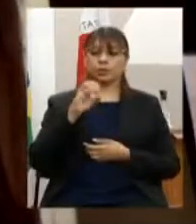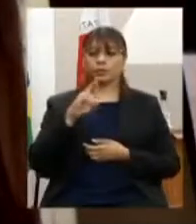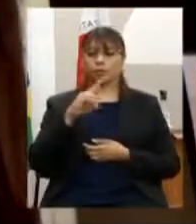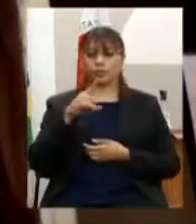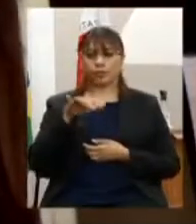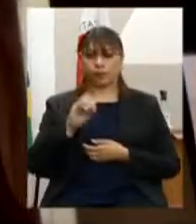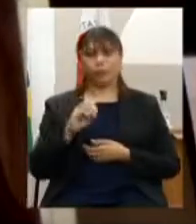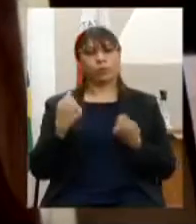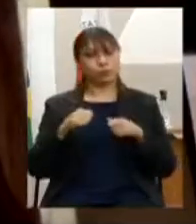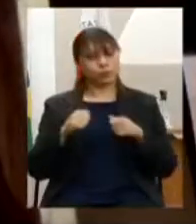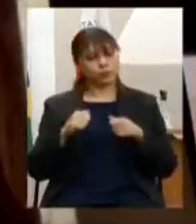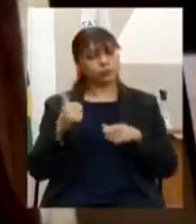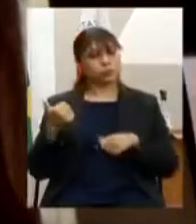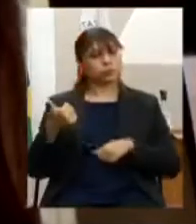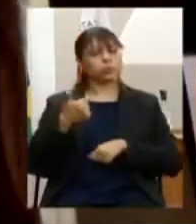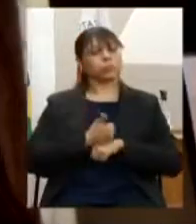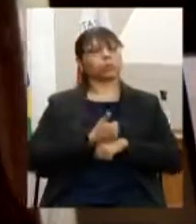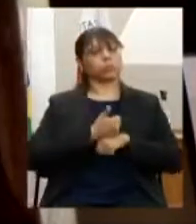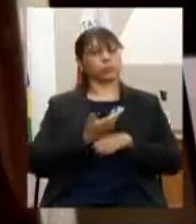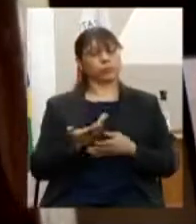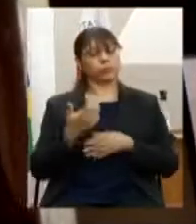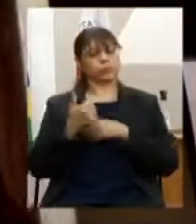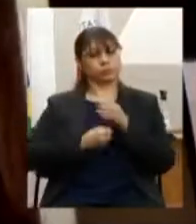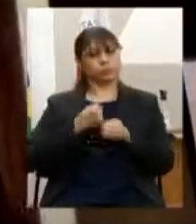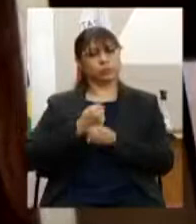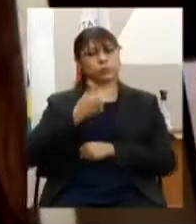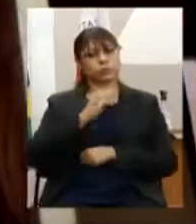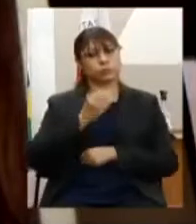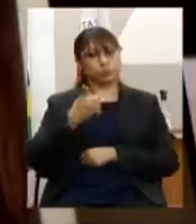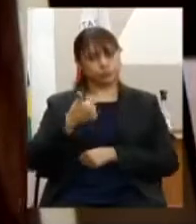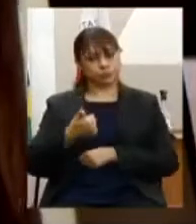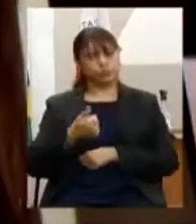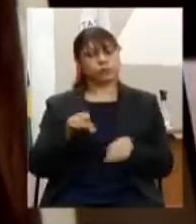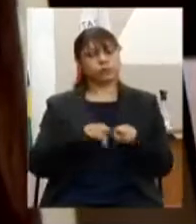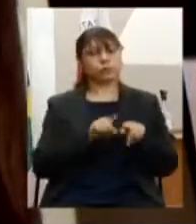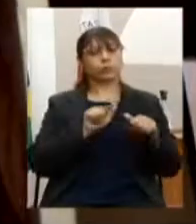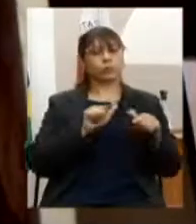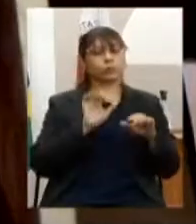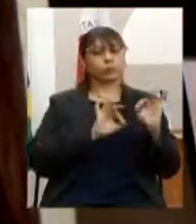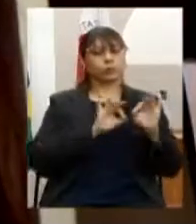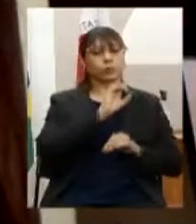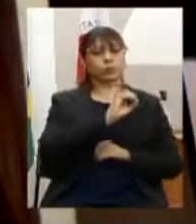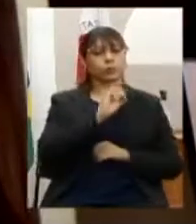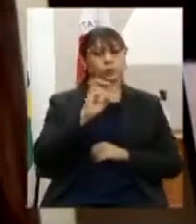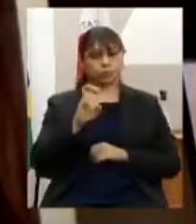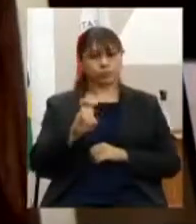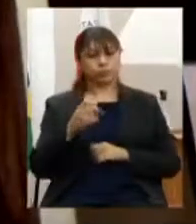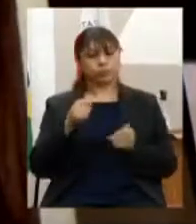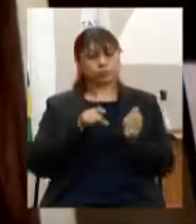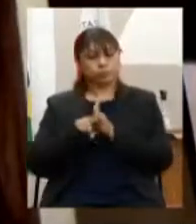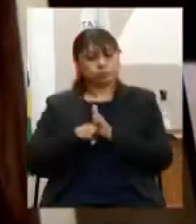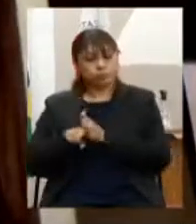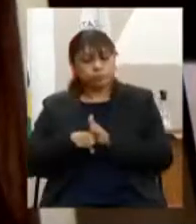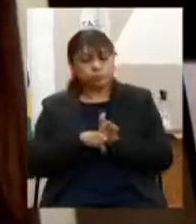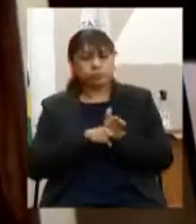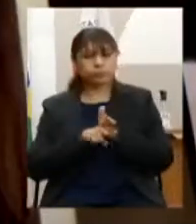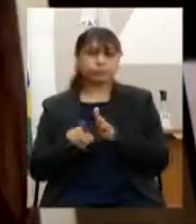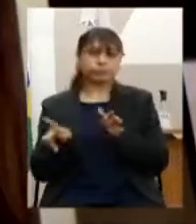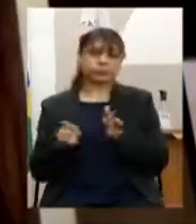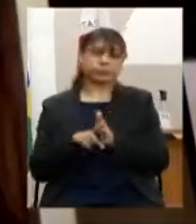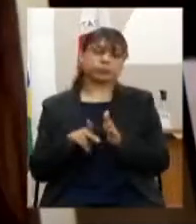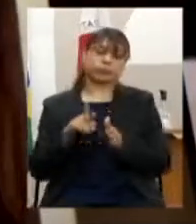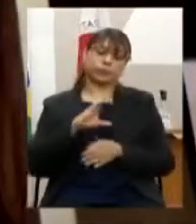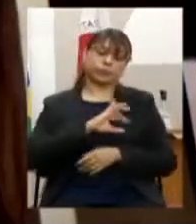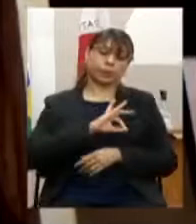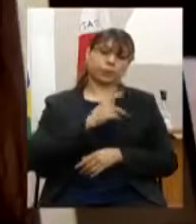incluir no programa 005 investigação a ação intitulada